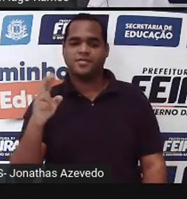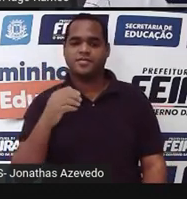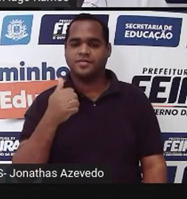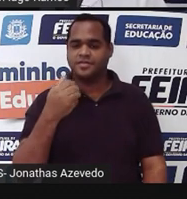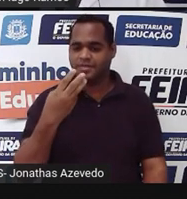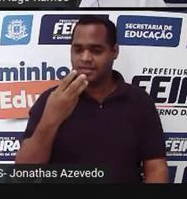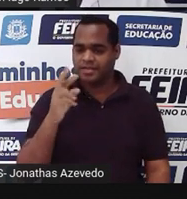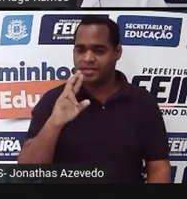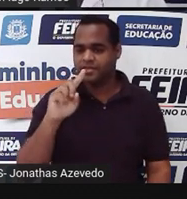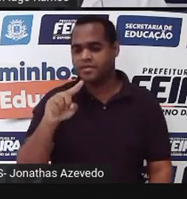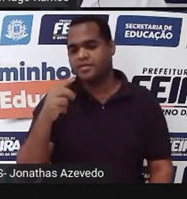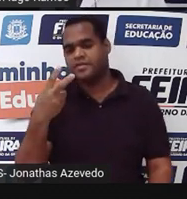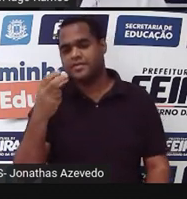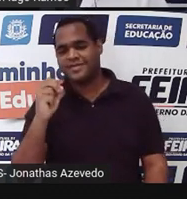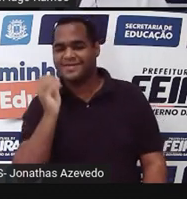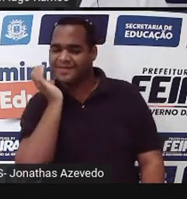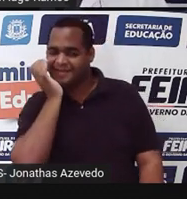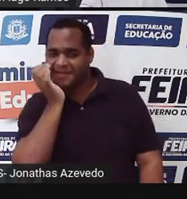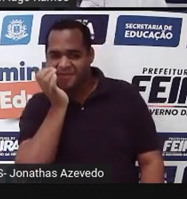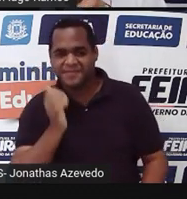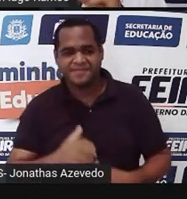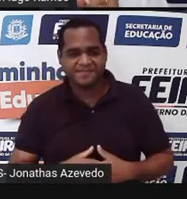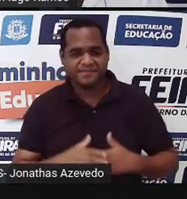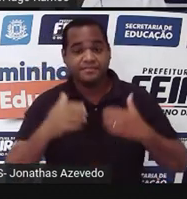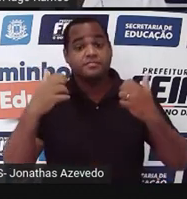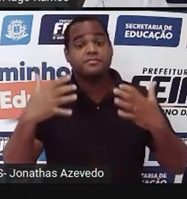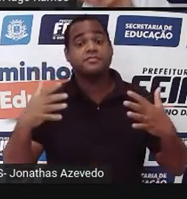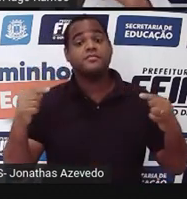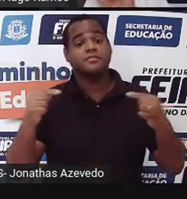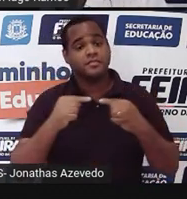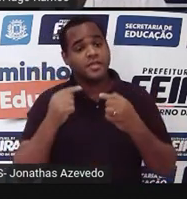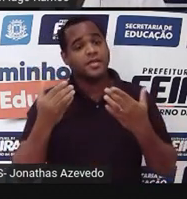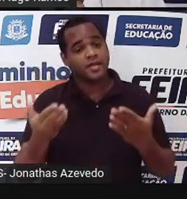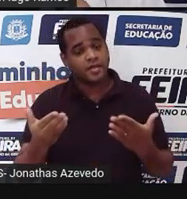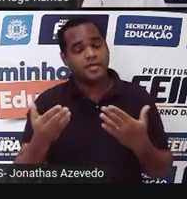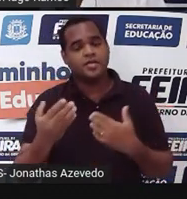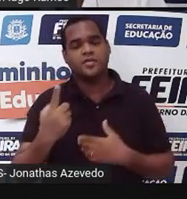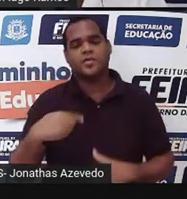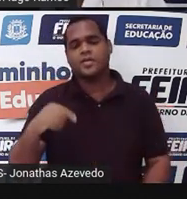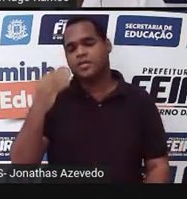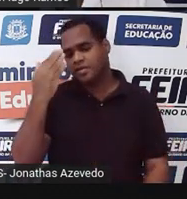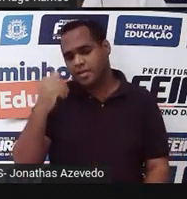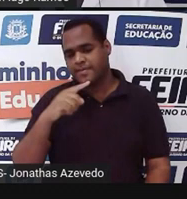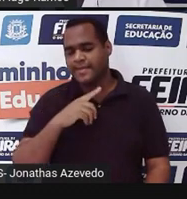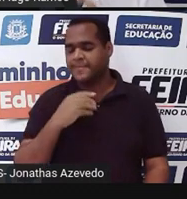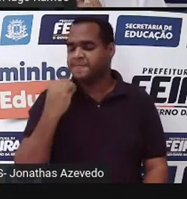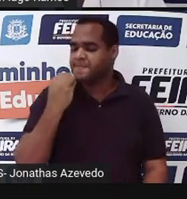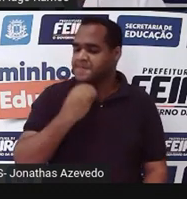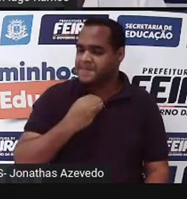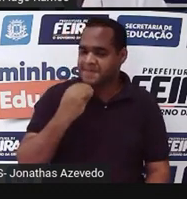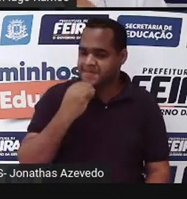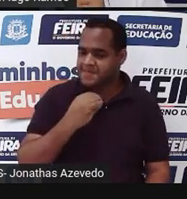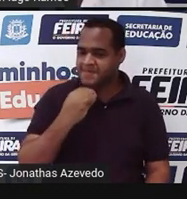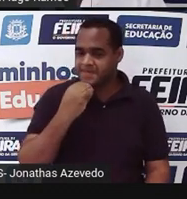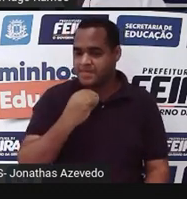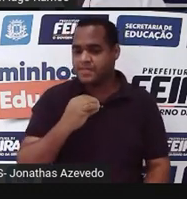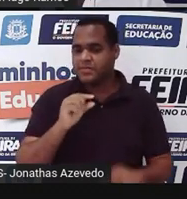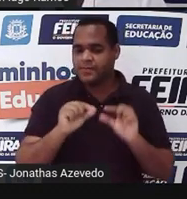,20 reais. Tá bom? Então, isso aí, a gente já teve a oportunidade de